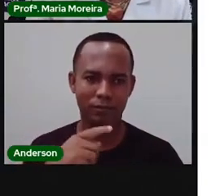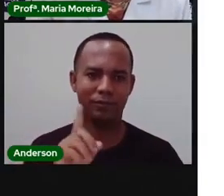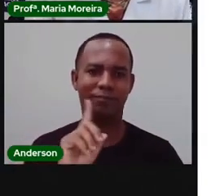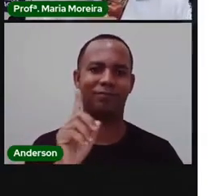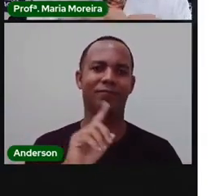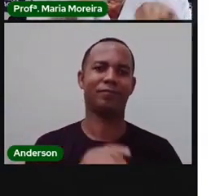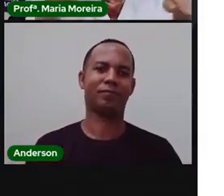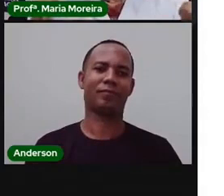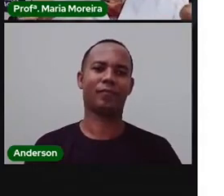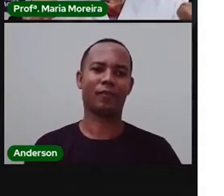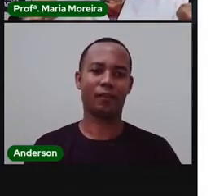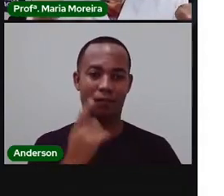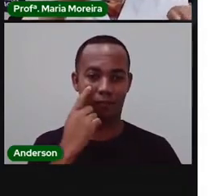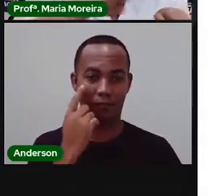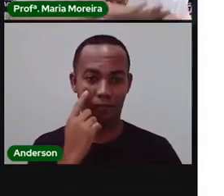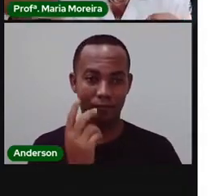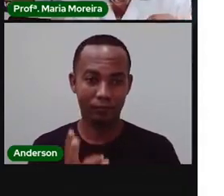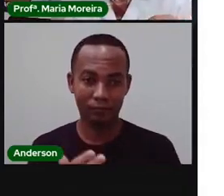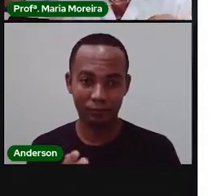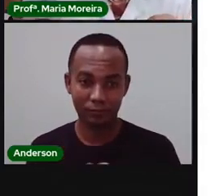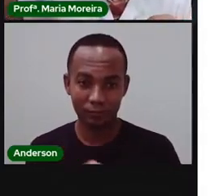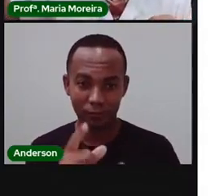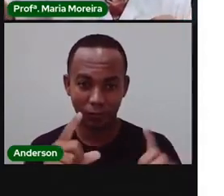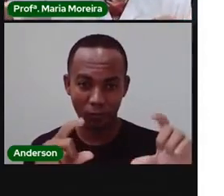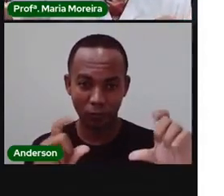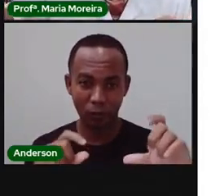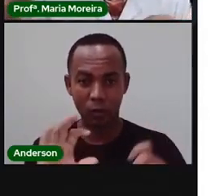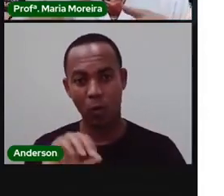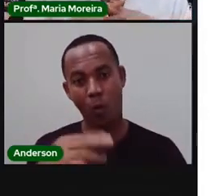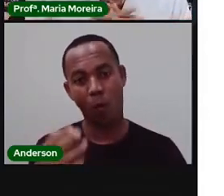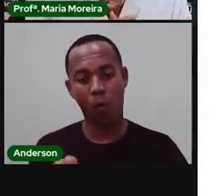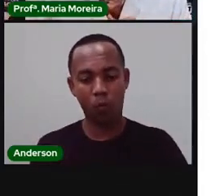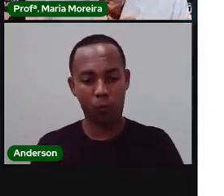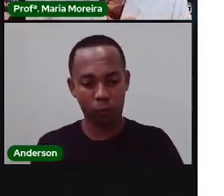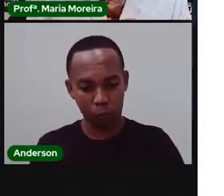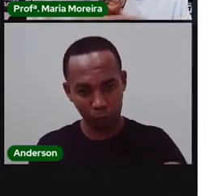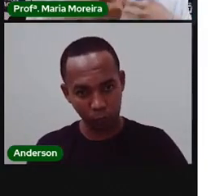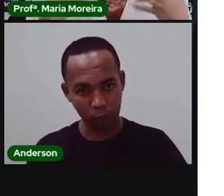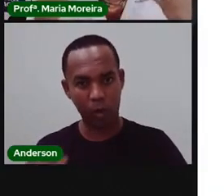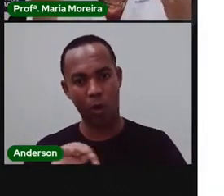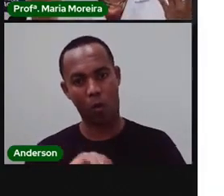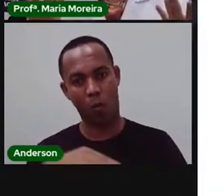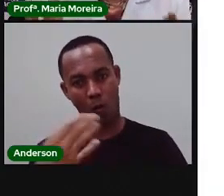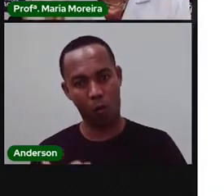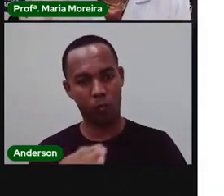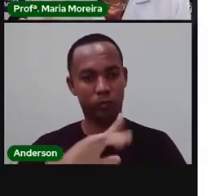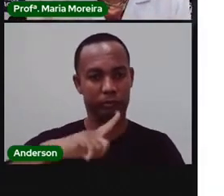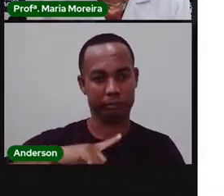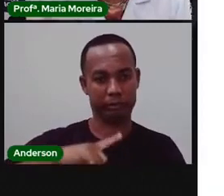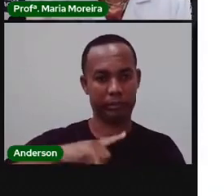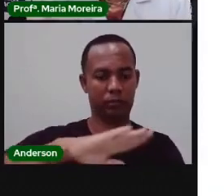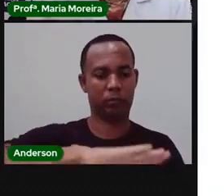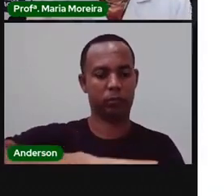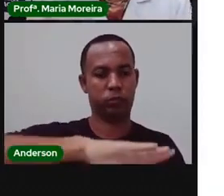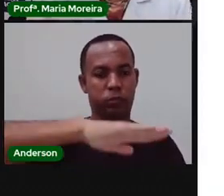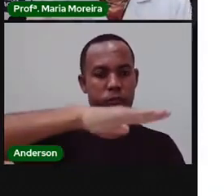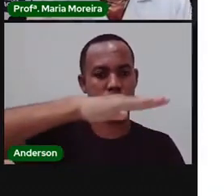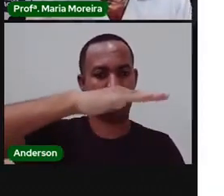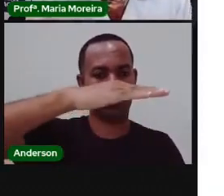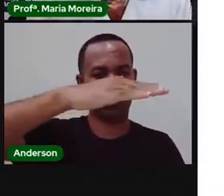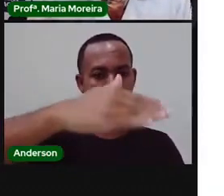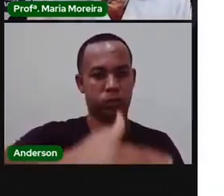aí. Ela é plana ou ela possui, olha, uma ladeira. Então, isso, na verdade, é a nossa